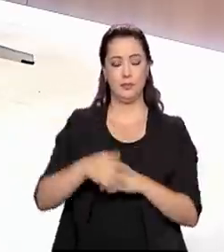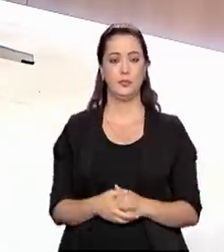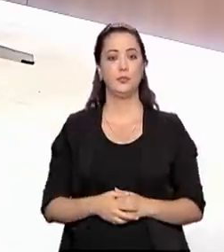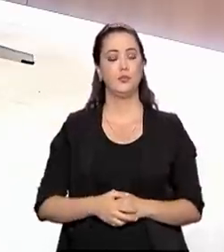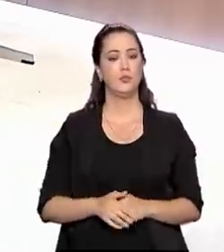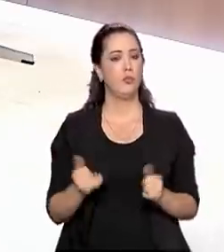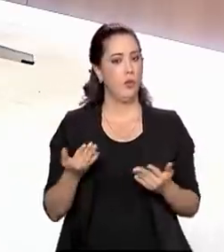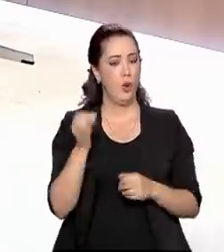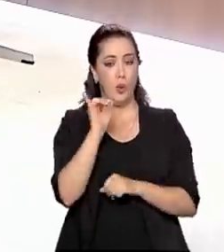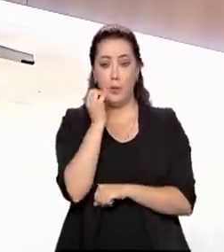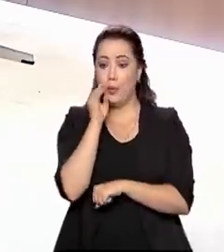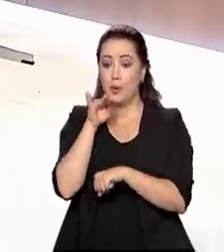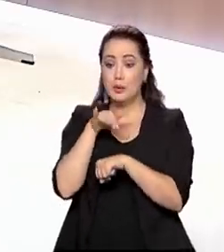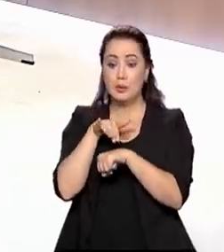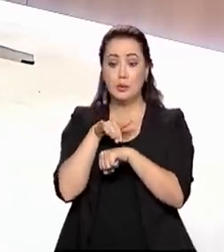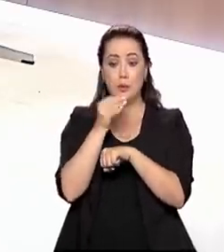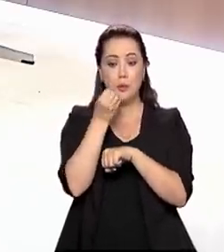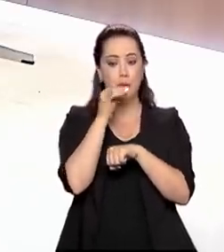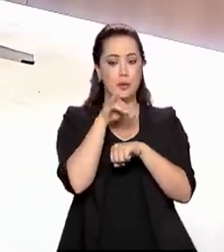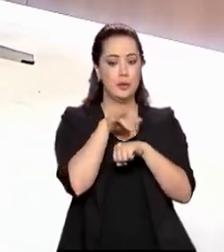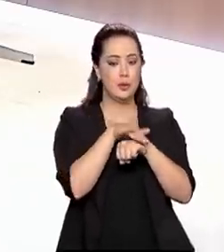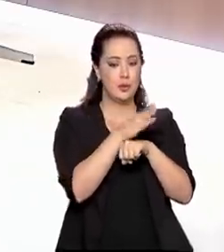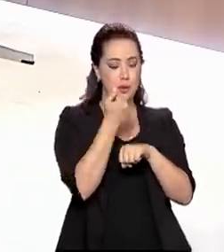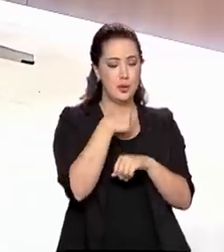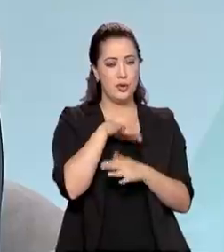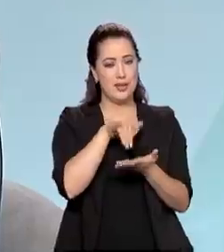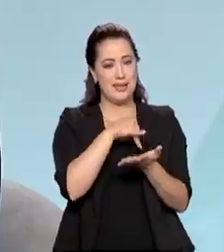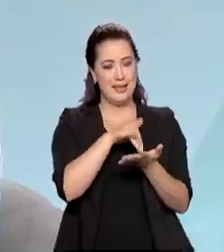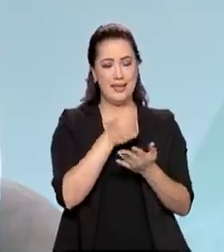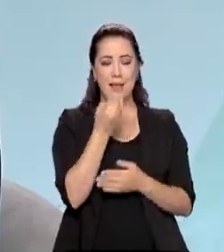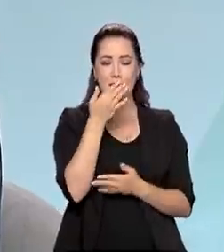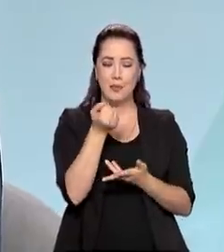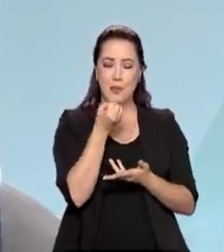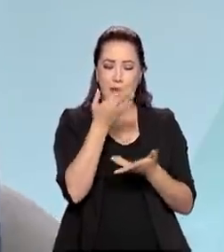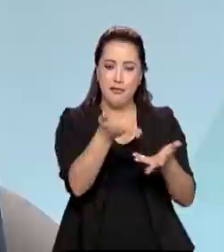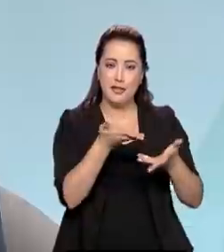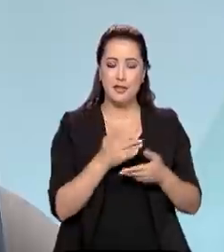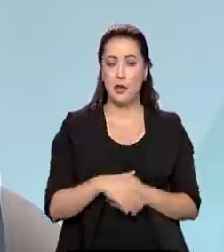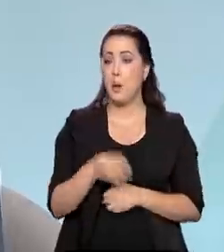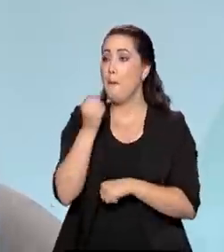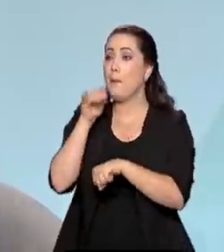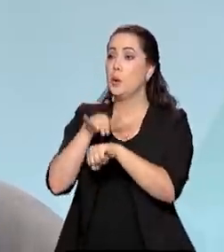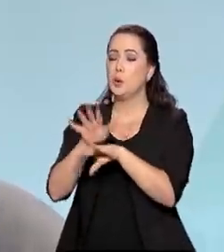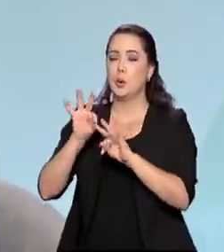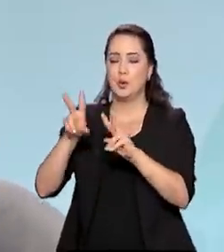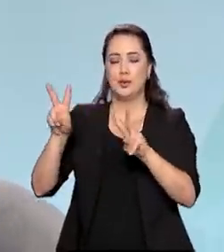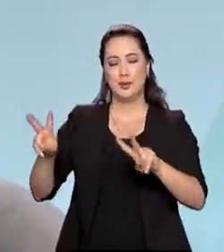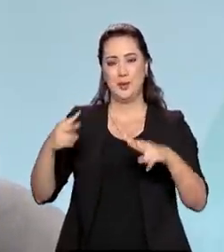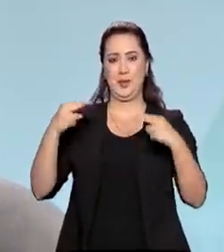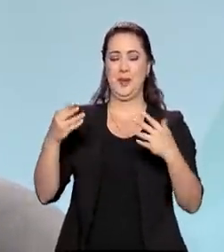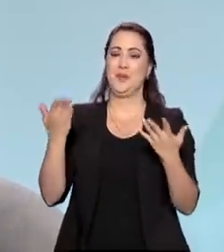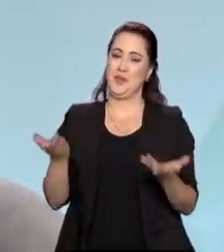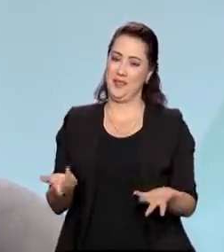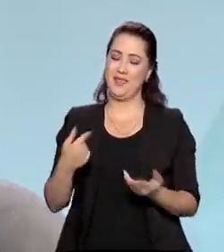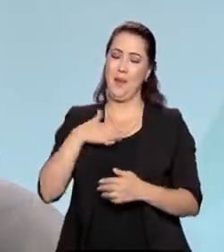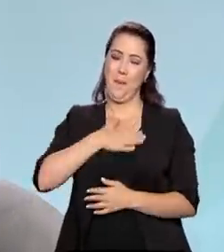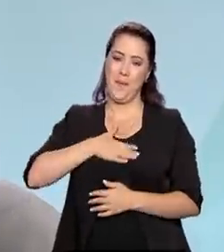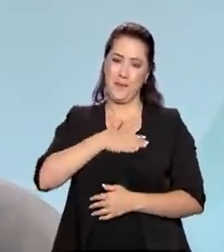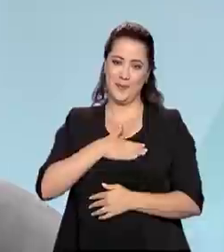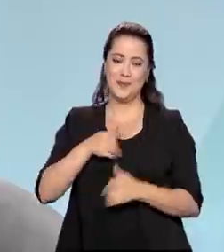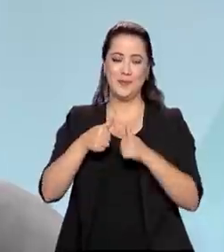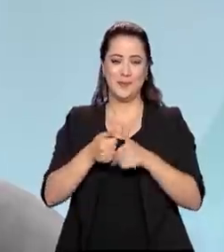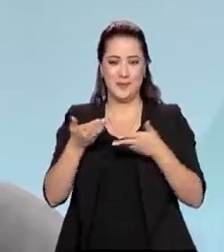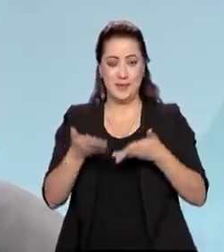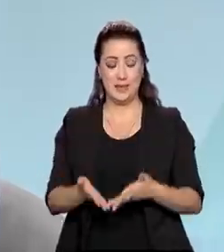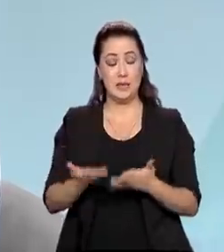Boa noite, secretário. Muito obrigado pela presença aqui no Brasil em pauta. Boa noite, Paulo. Boa noite para todos que nos assistem. É um prazer participar desse